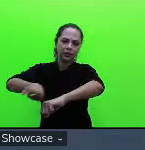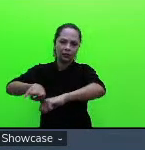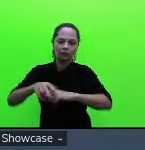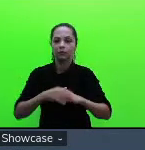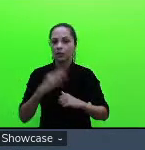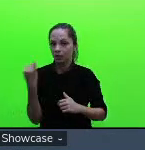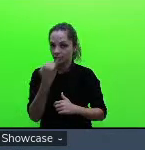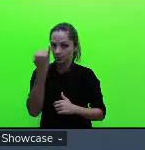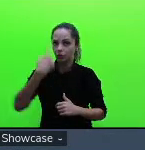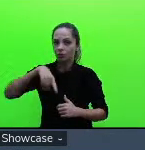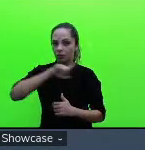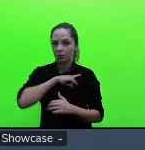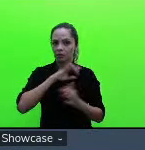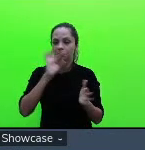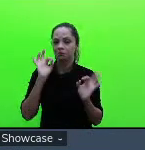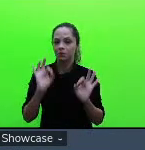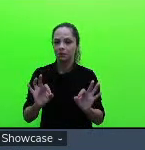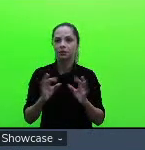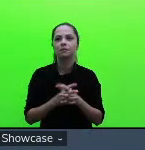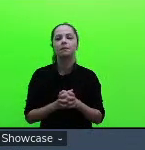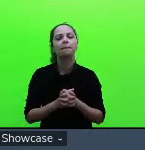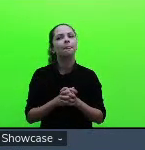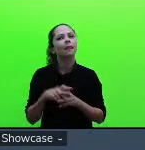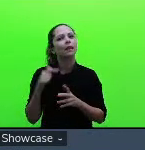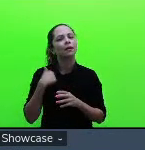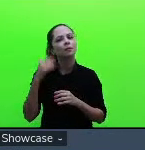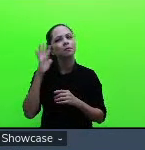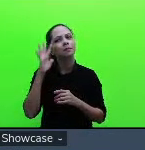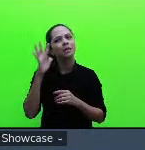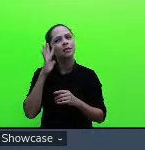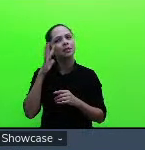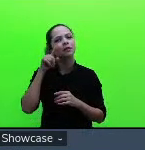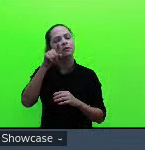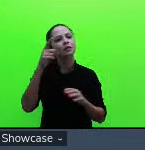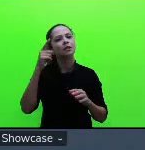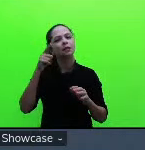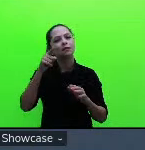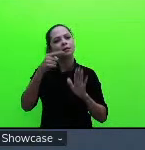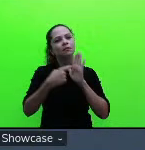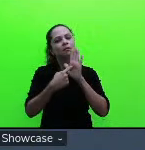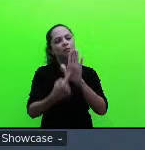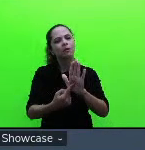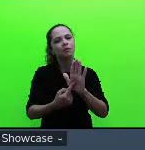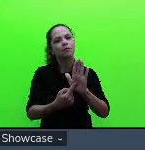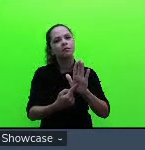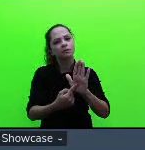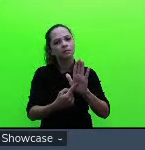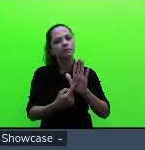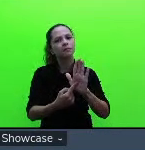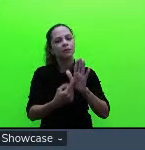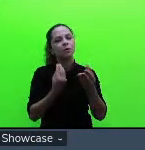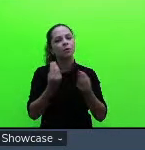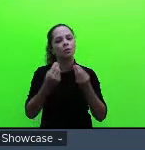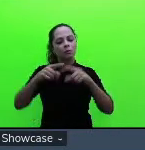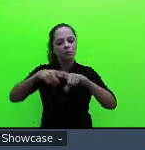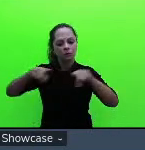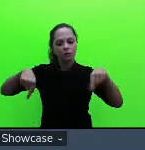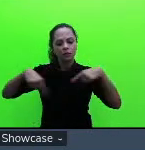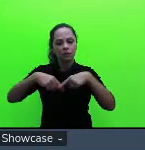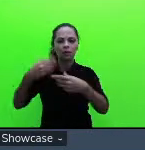fico pensando um pouco nessa perspectiva que vocês trouxeram de como na sala de aula nós podemos também